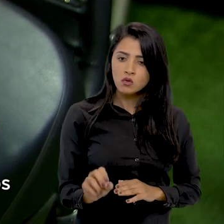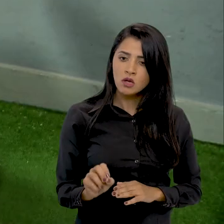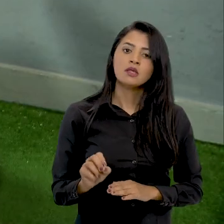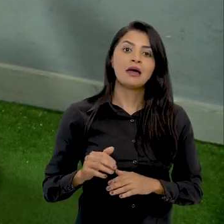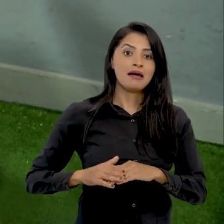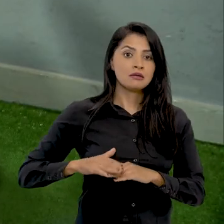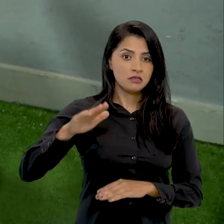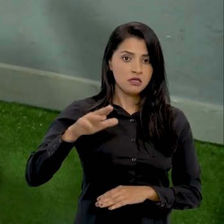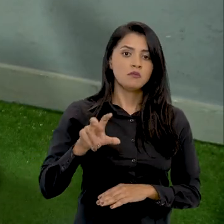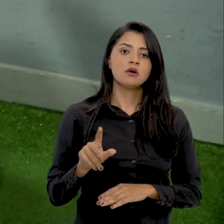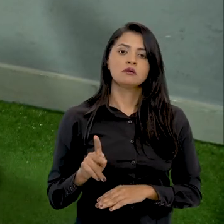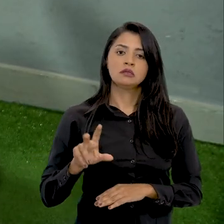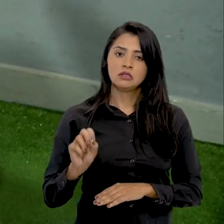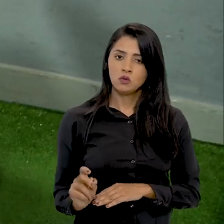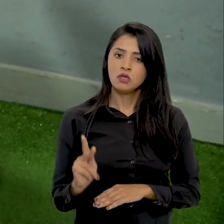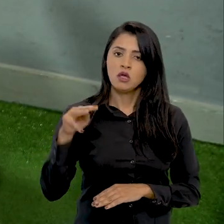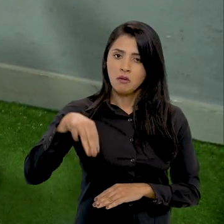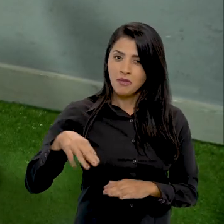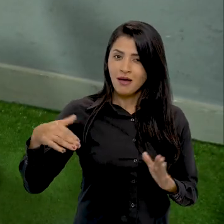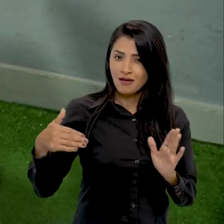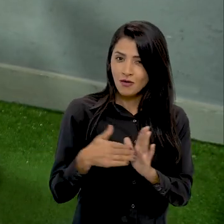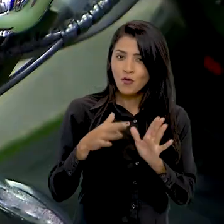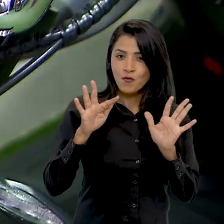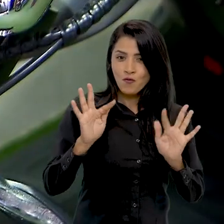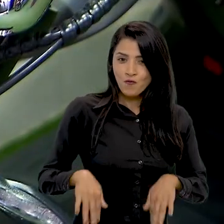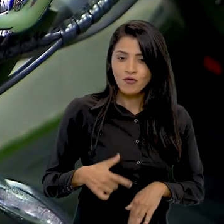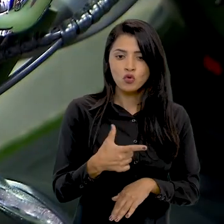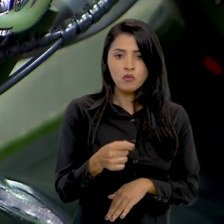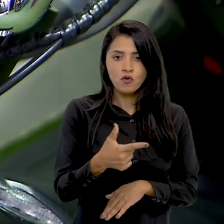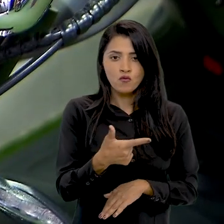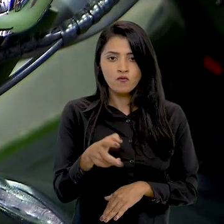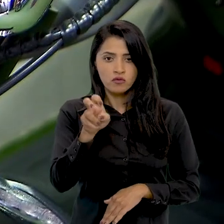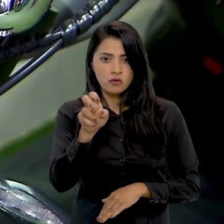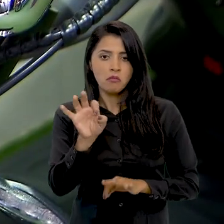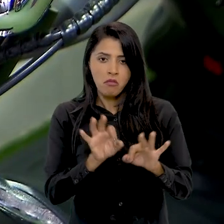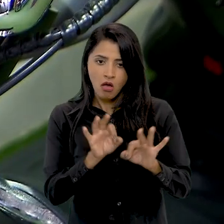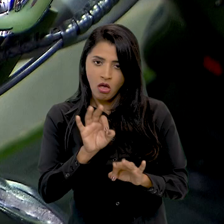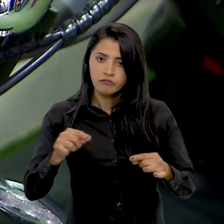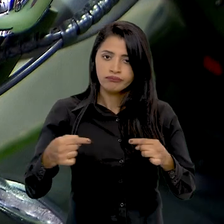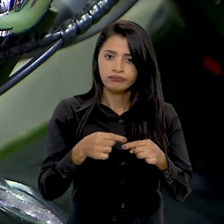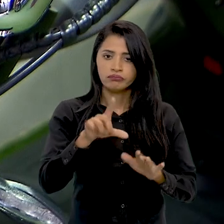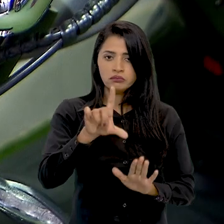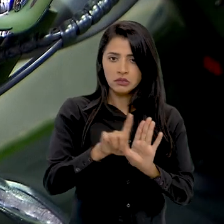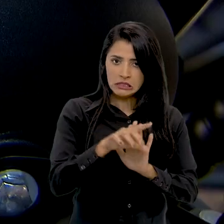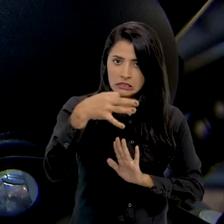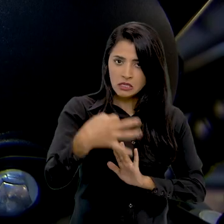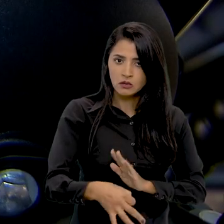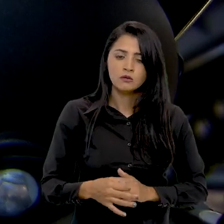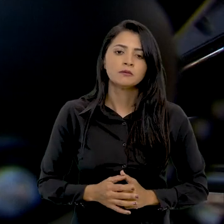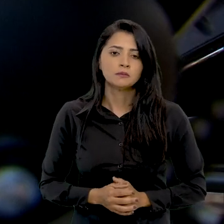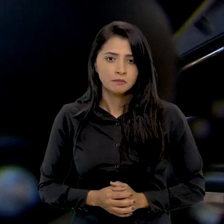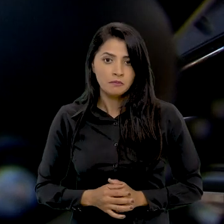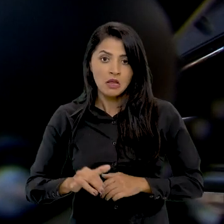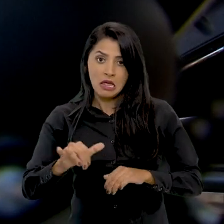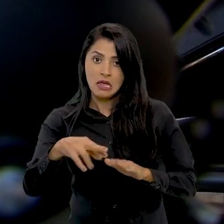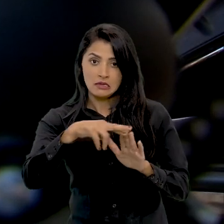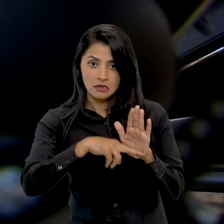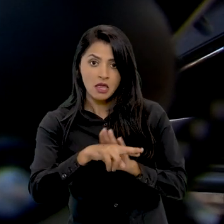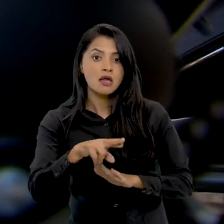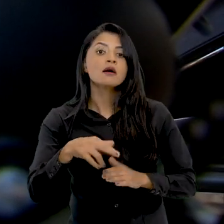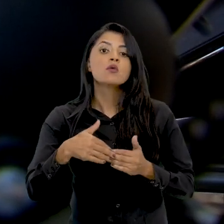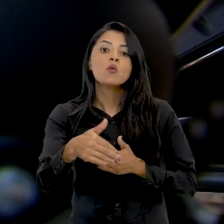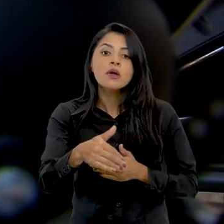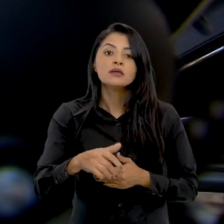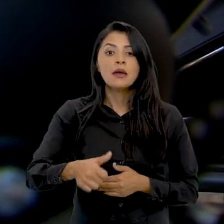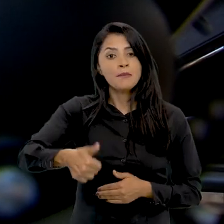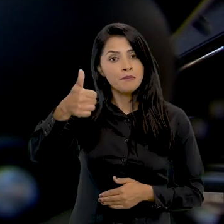km por hora terão até o fim de 2025 para regularizarem a situação. As medidas começam a